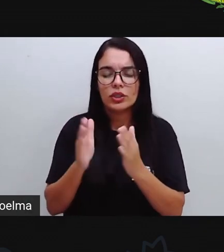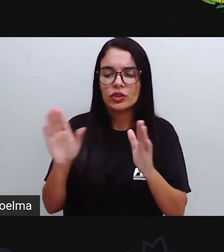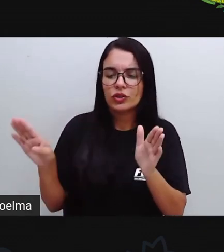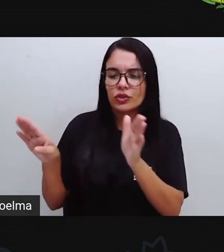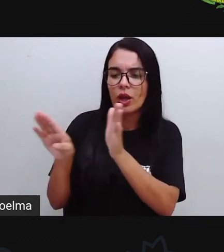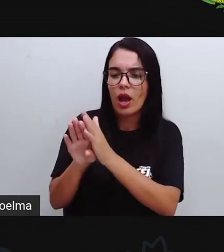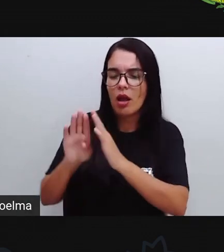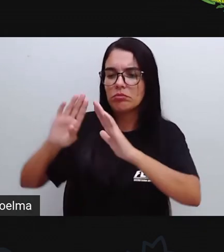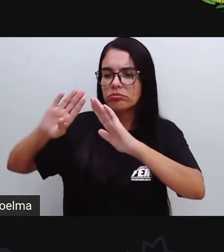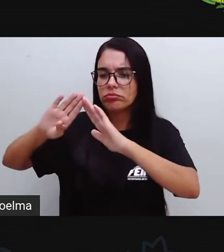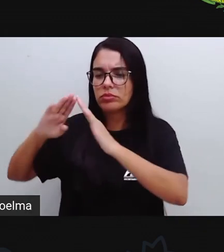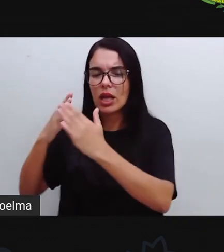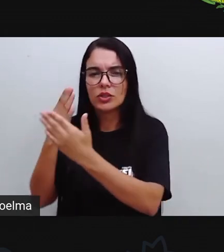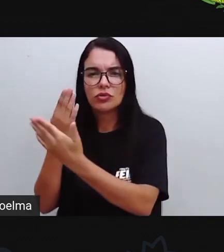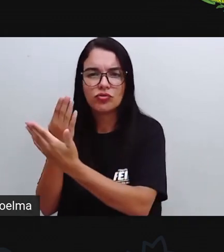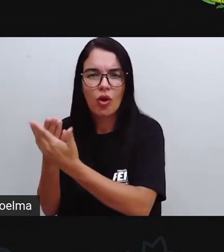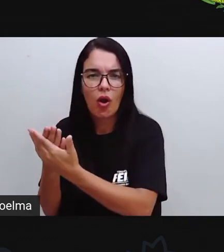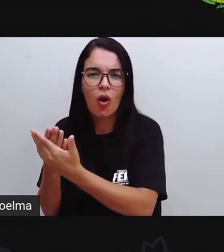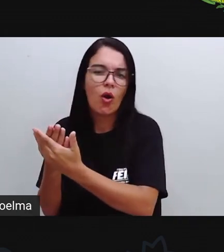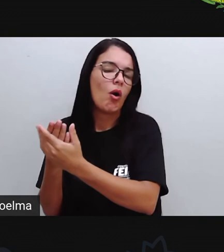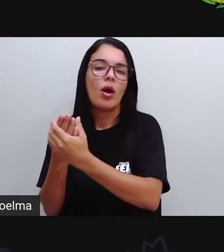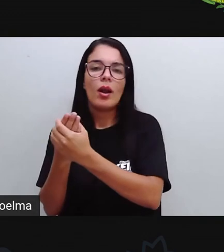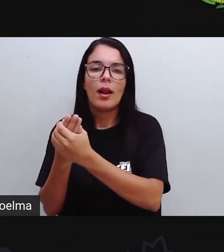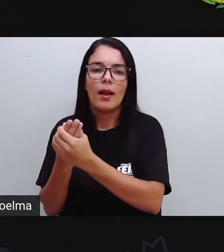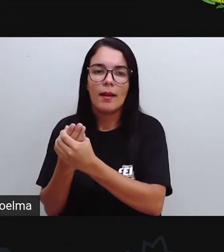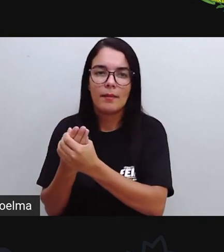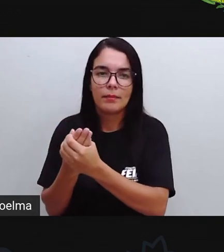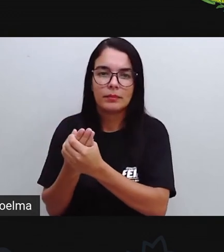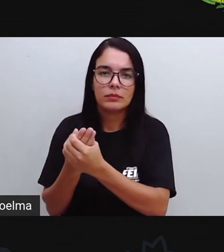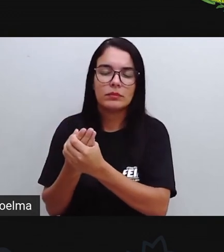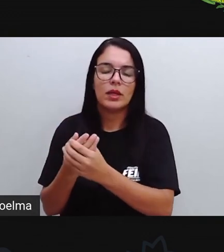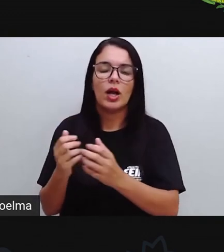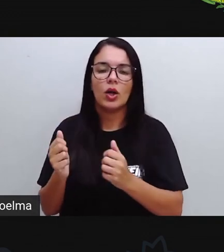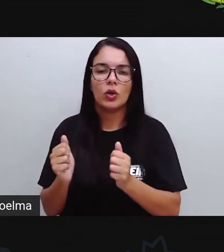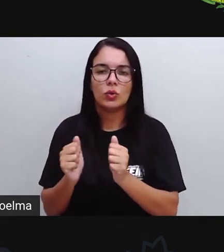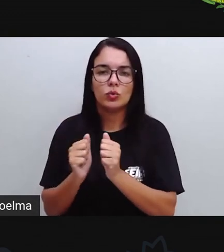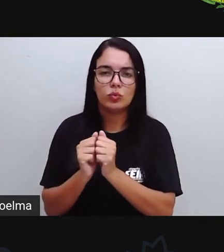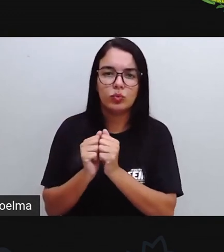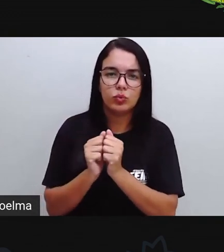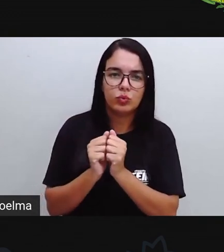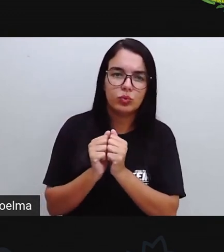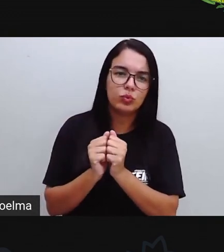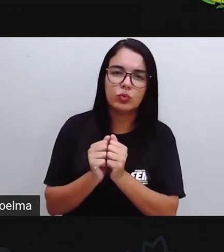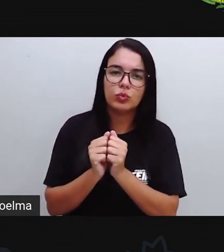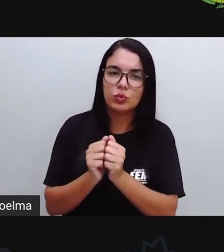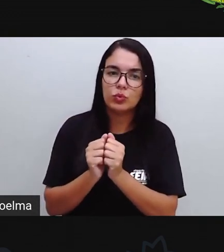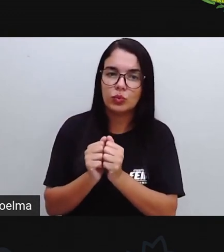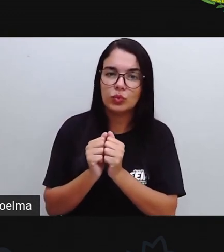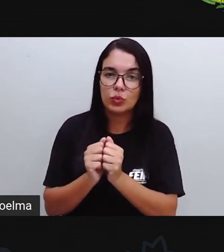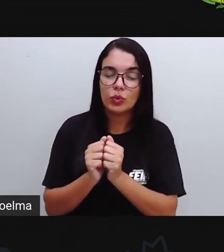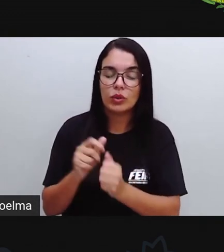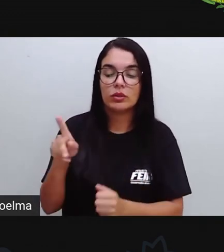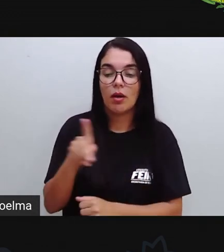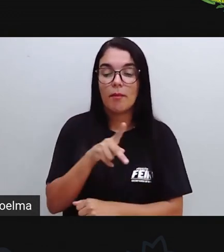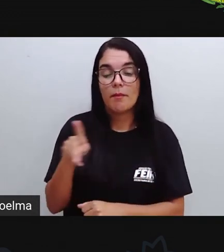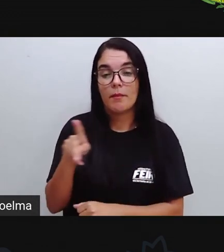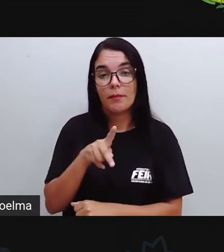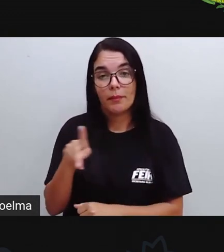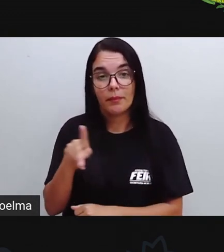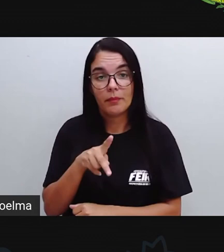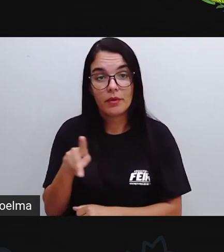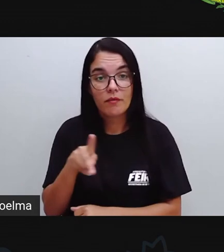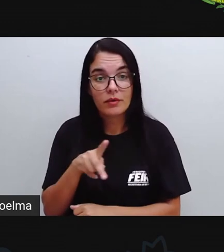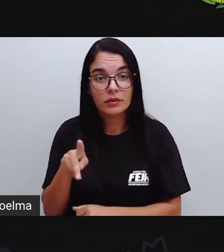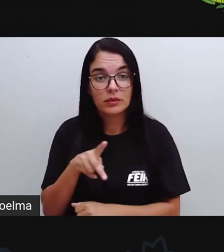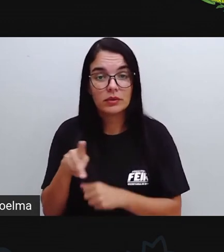vídeo Não tenha respondido A isso Correspondido A essa dúvida De vocês Vocês podem estar Fazendo essa anotação No